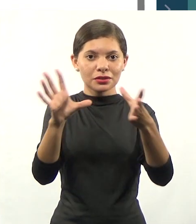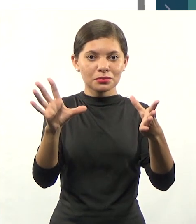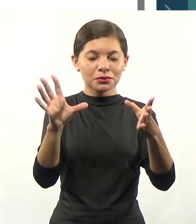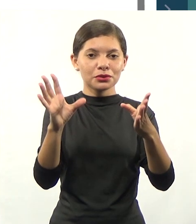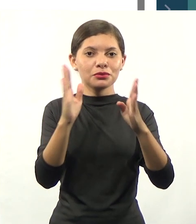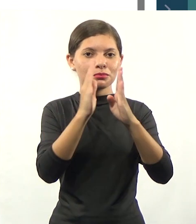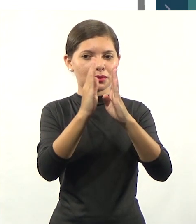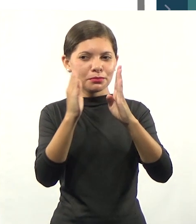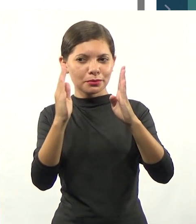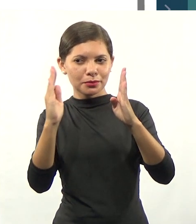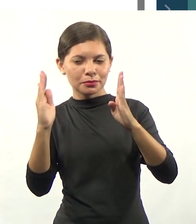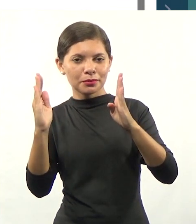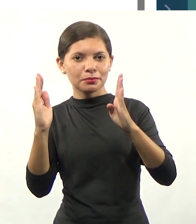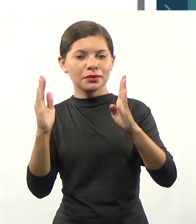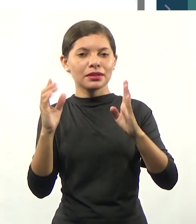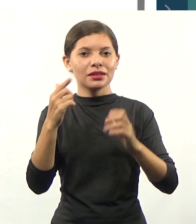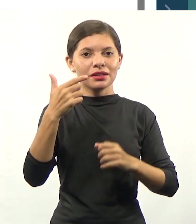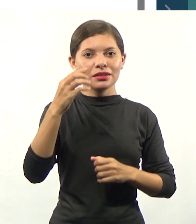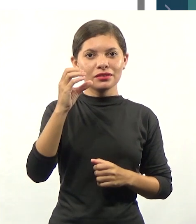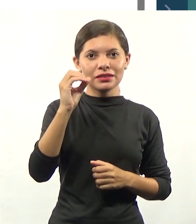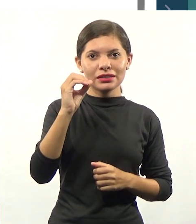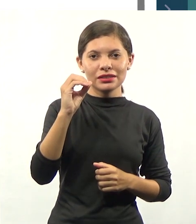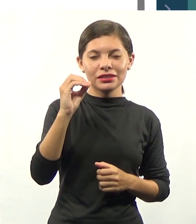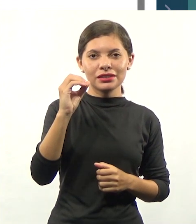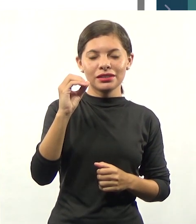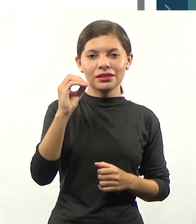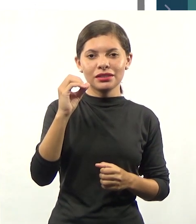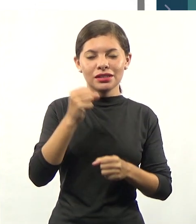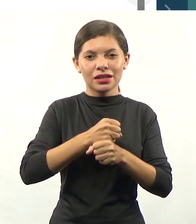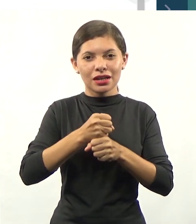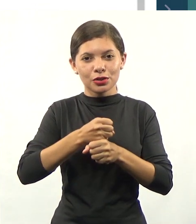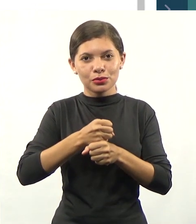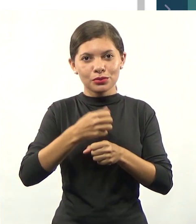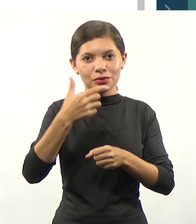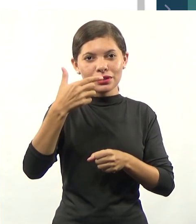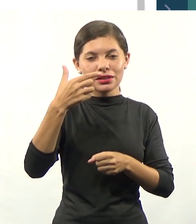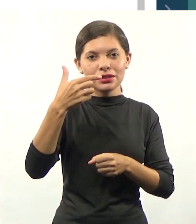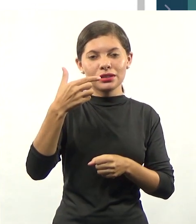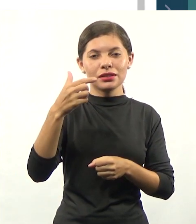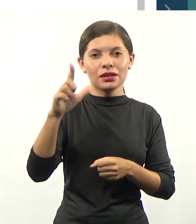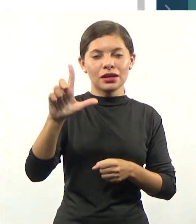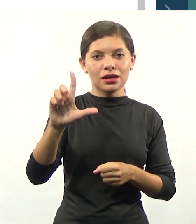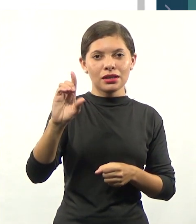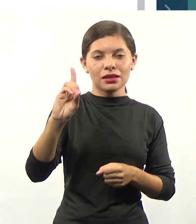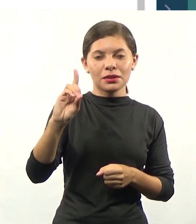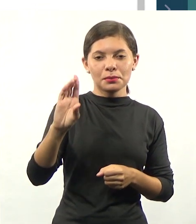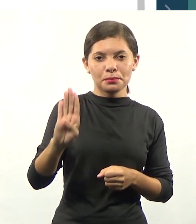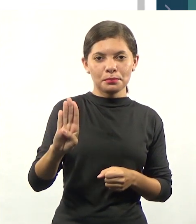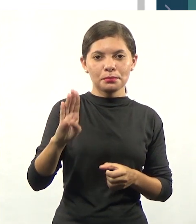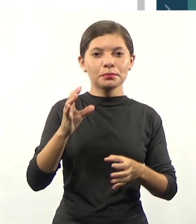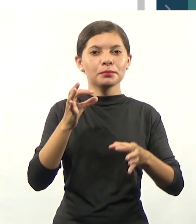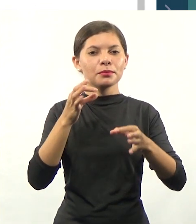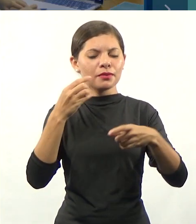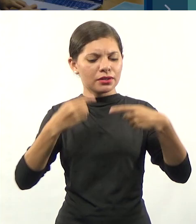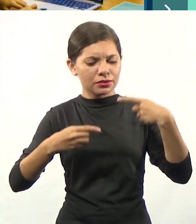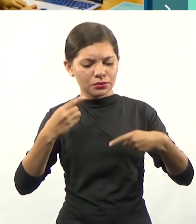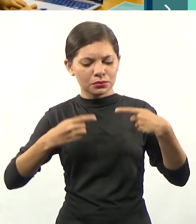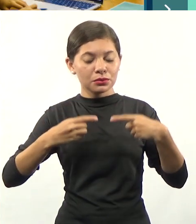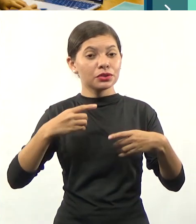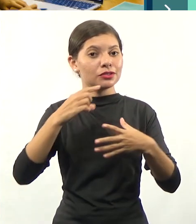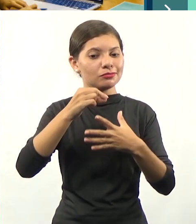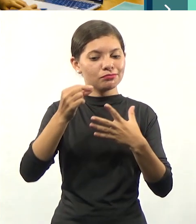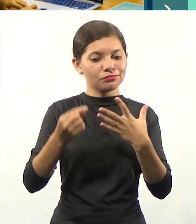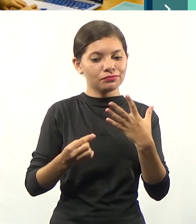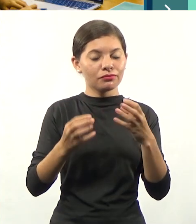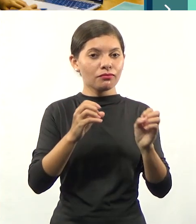na Biblioteca Virtual, 20 anos, LDB 20 anos, que ela vai discutir essas questões da educação